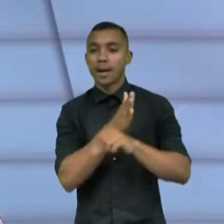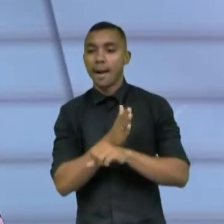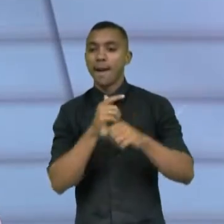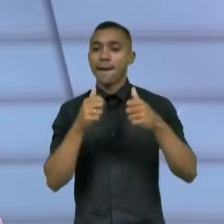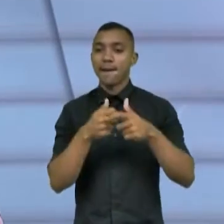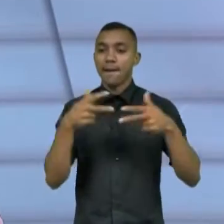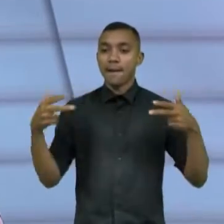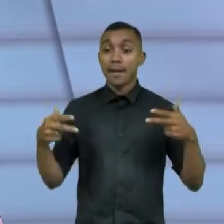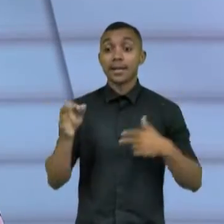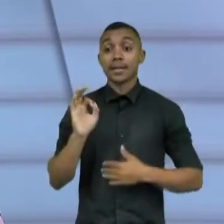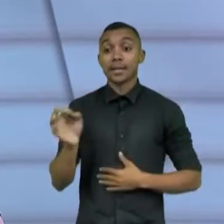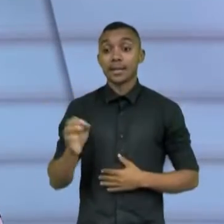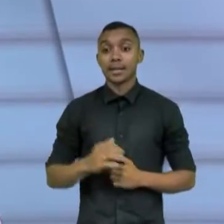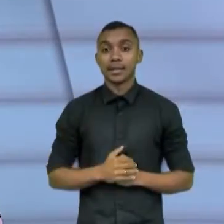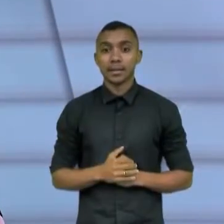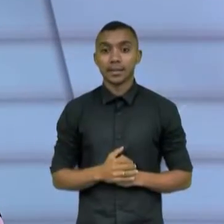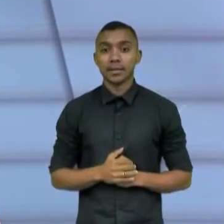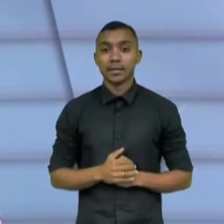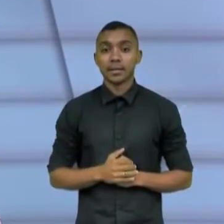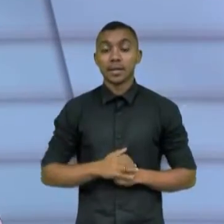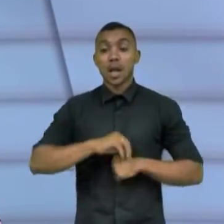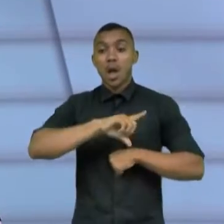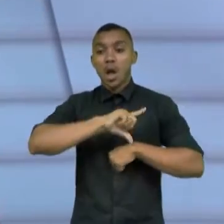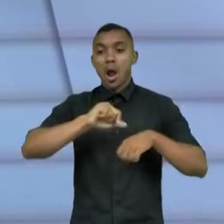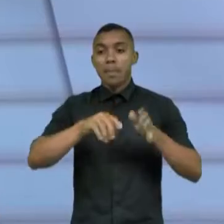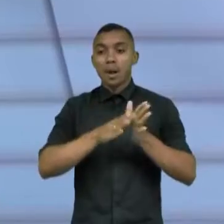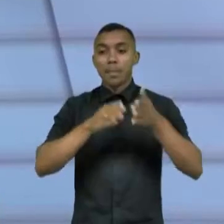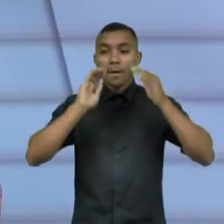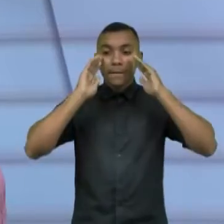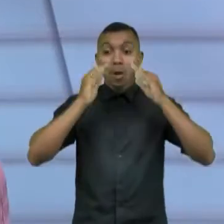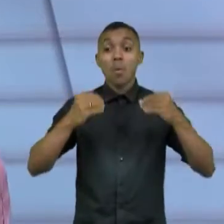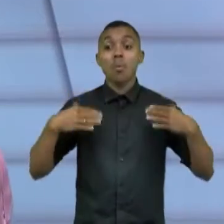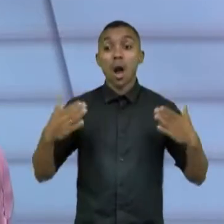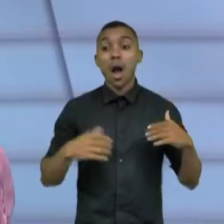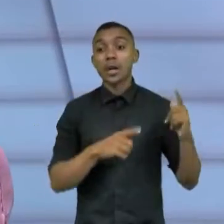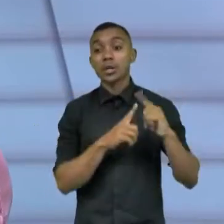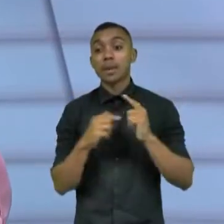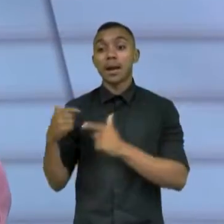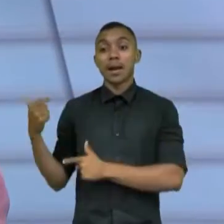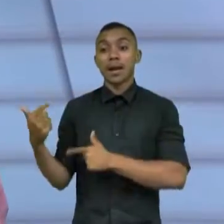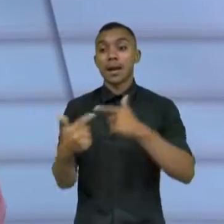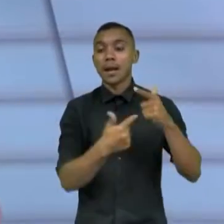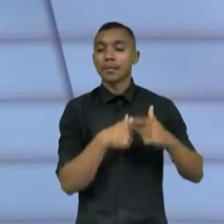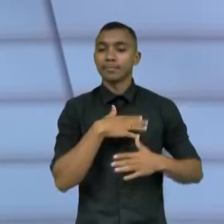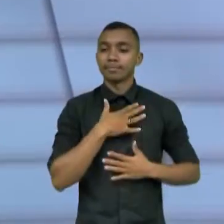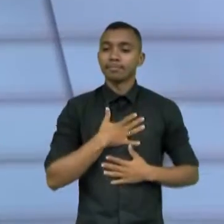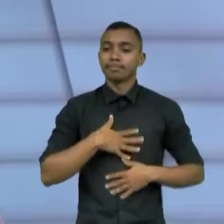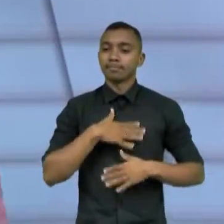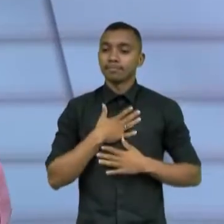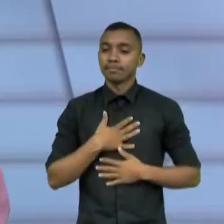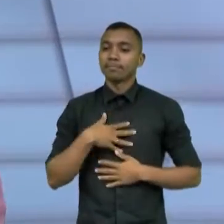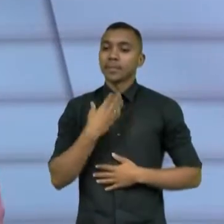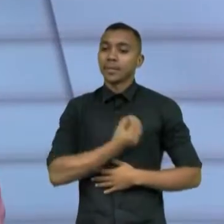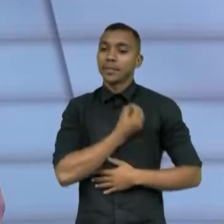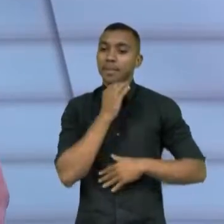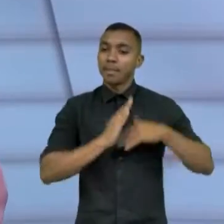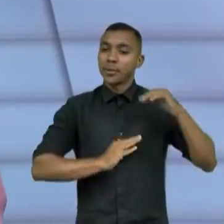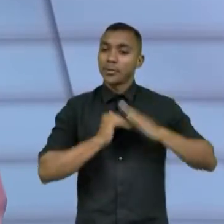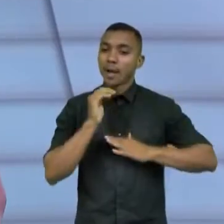Onde colocar as suas horas e energia, de que forma casar, trabalho, bem-estar, lazer, vida pessoal.